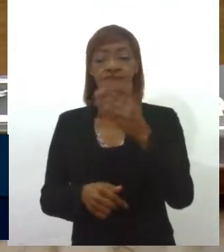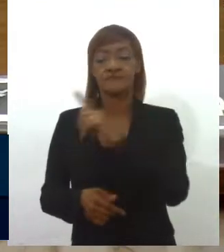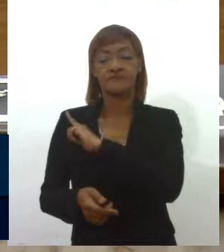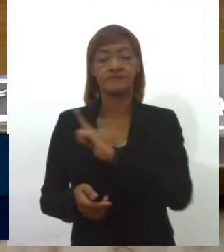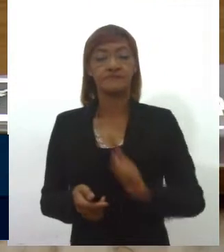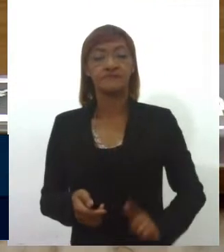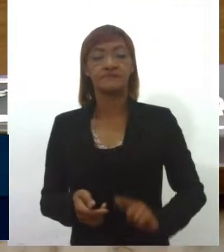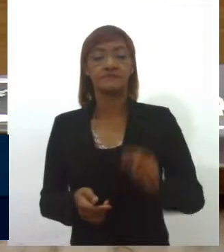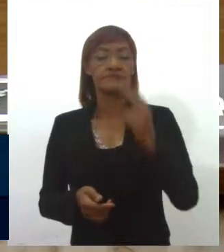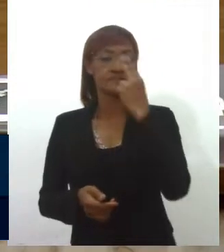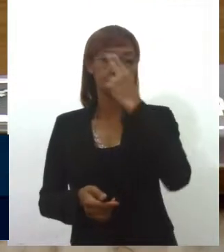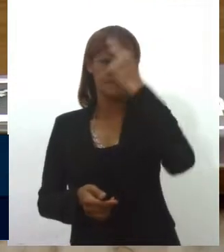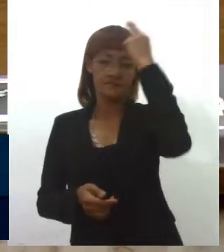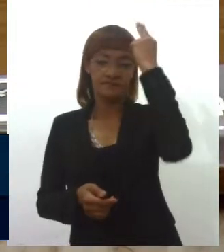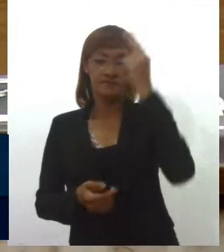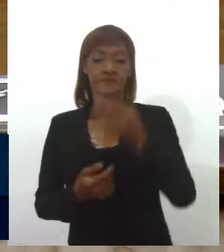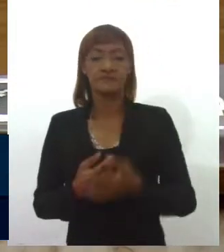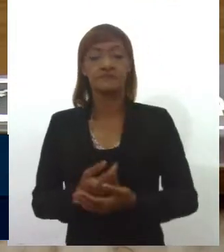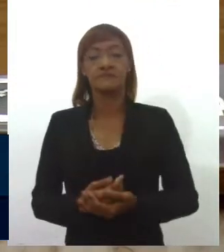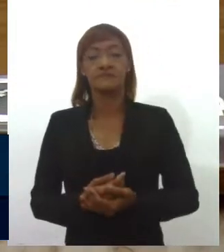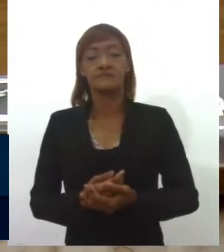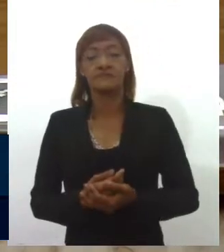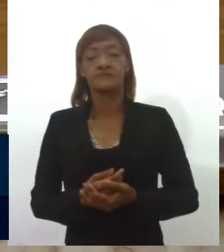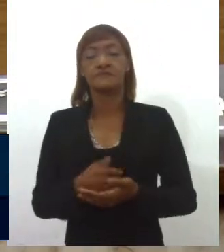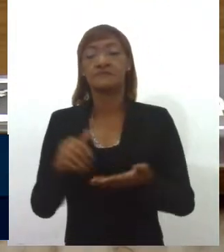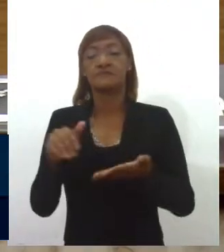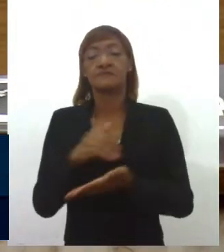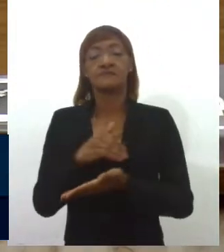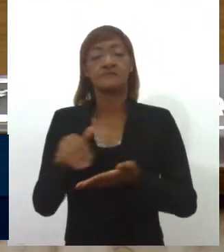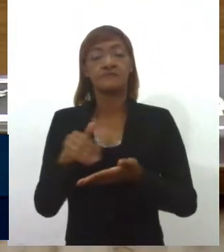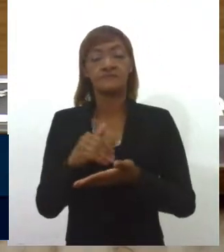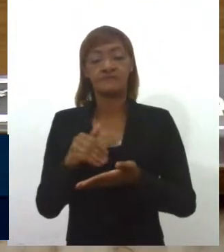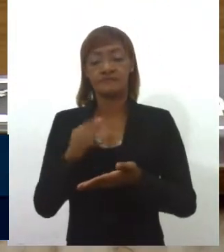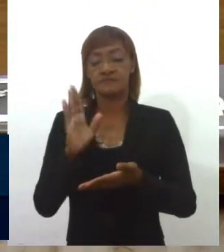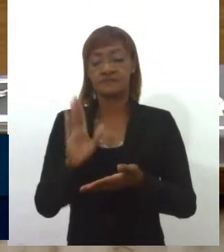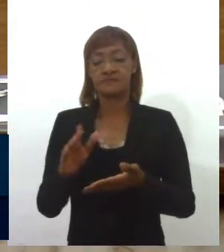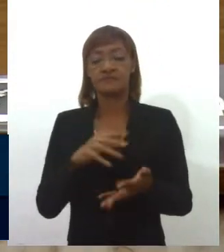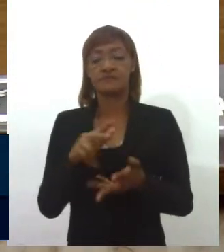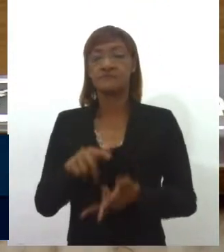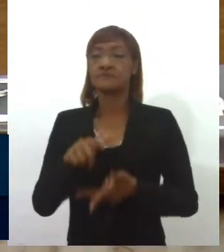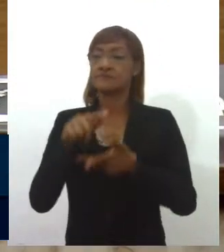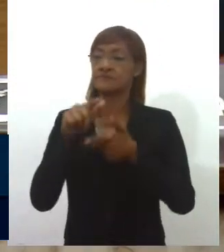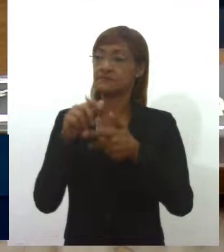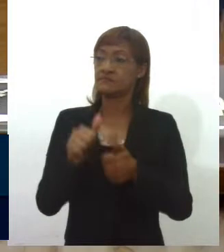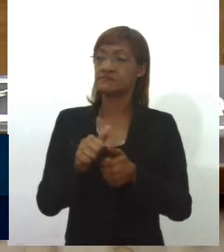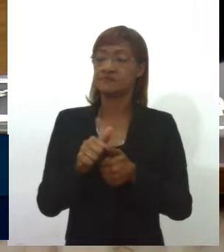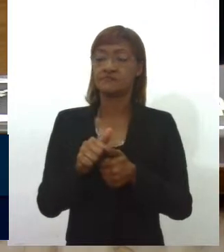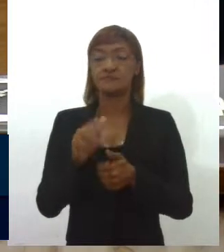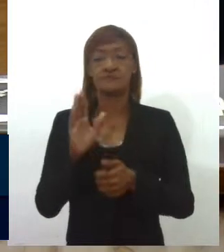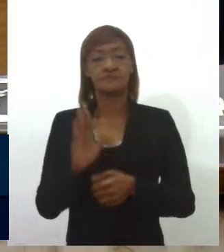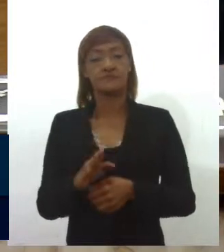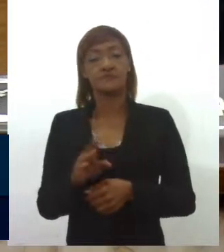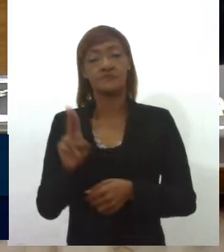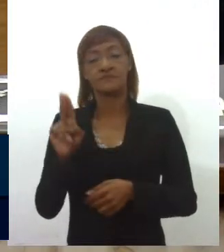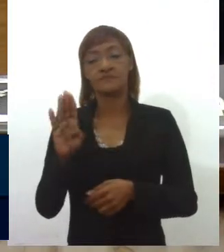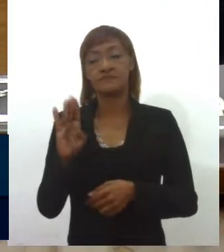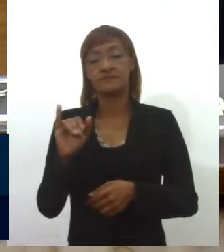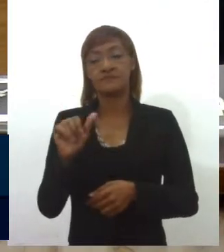Belivaldo Chagas e ao secretário de Desenvolvimento Urbano e Sustentabilidade, o Bira Jara Barreto Santos.